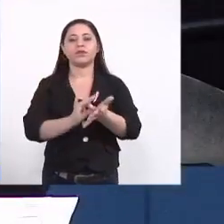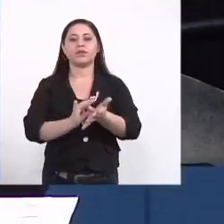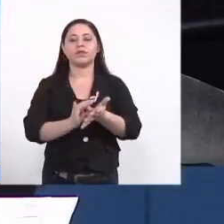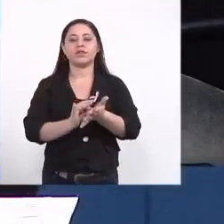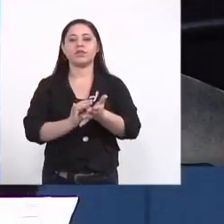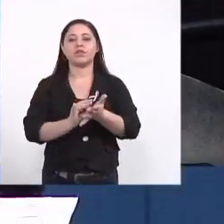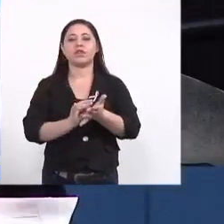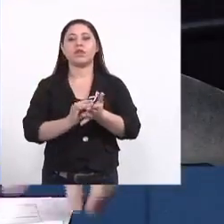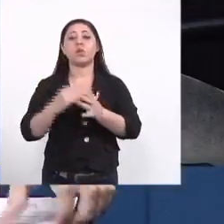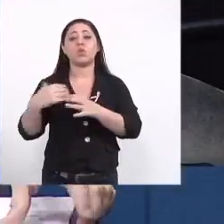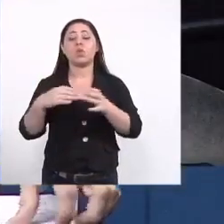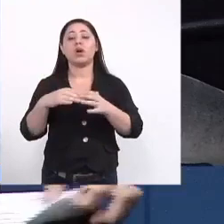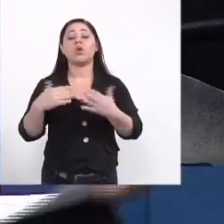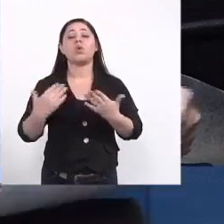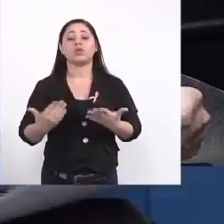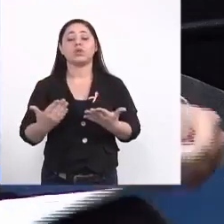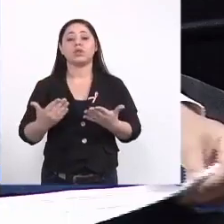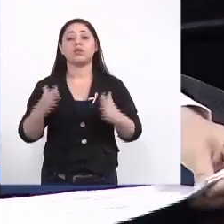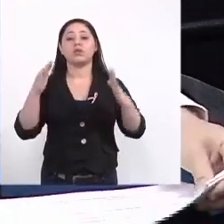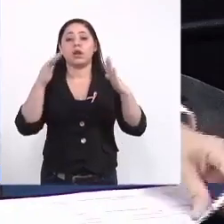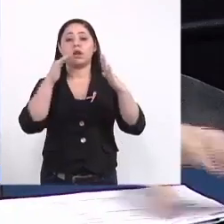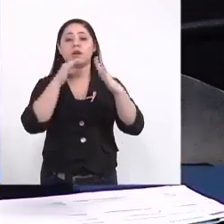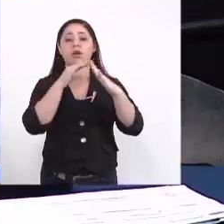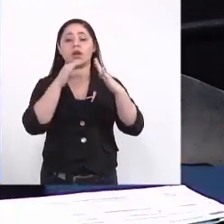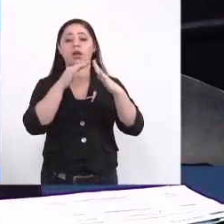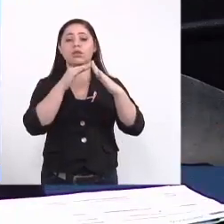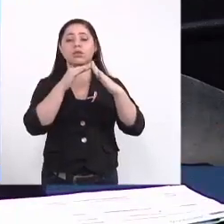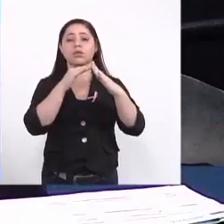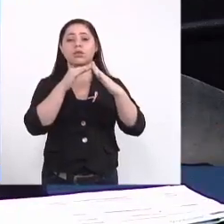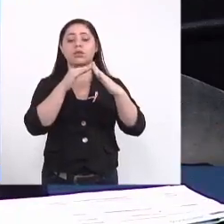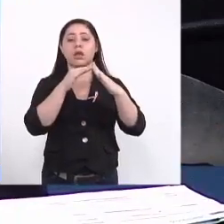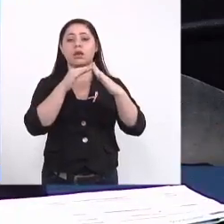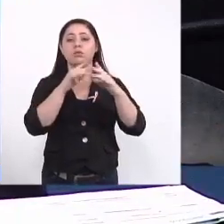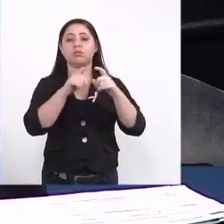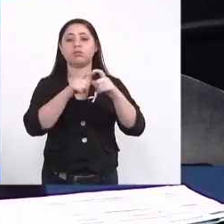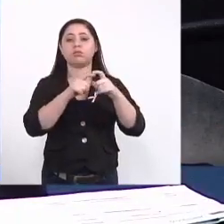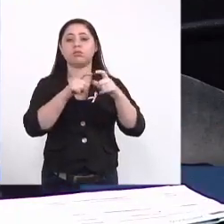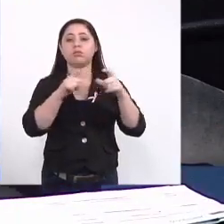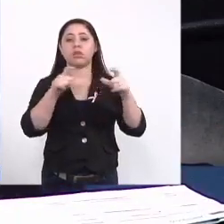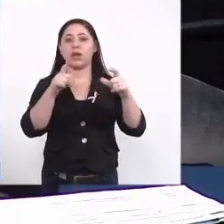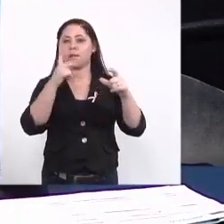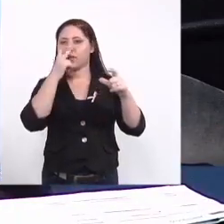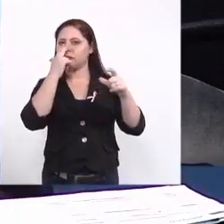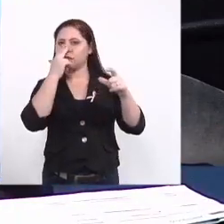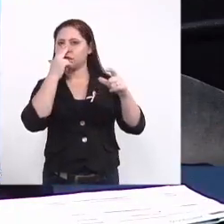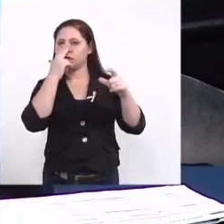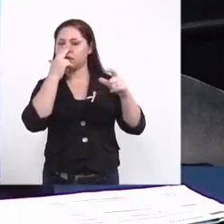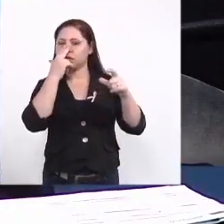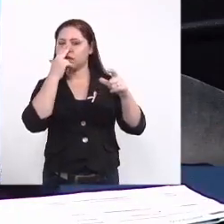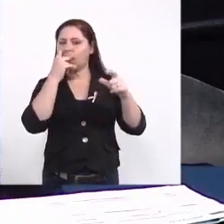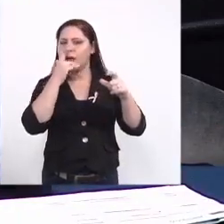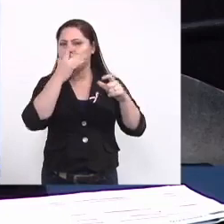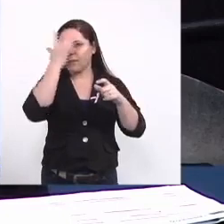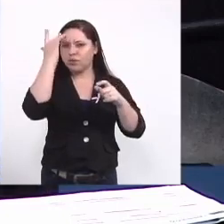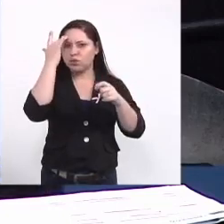em casas com a classe social maior onde existe uma insegurança né